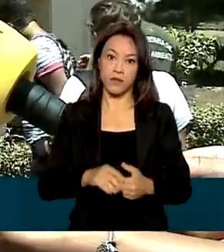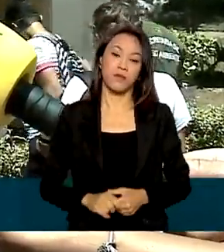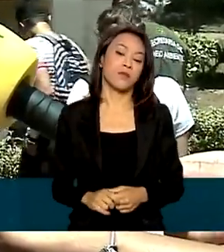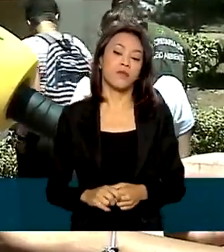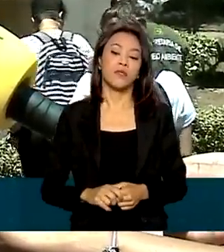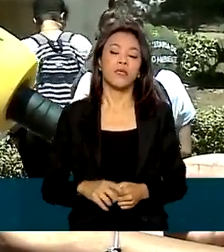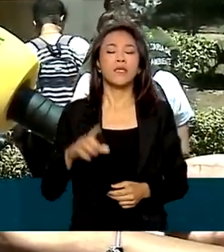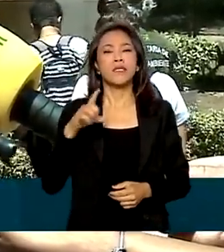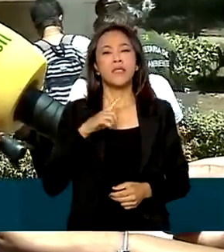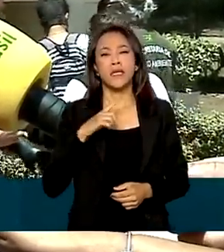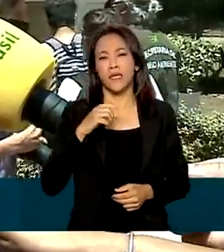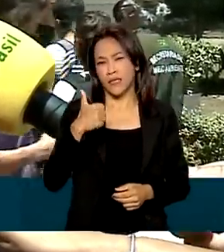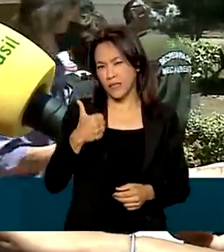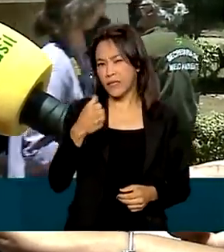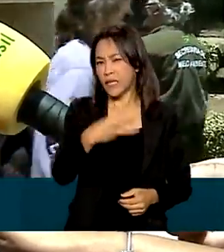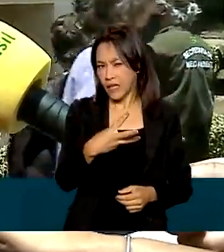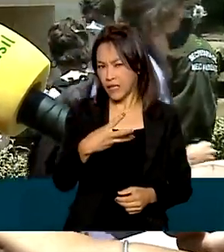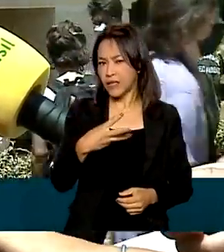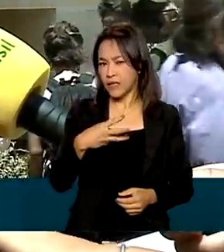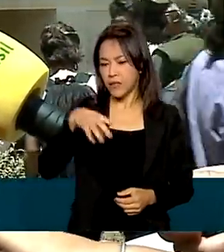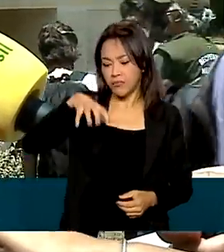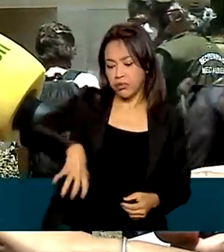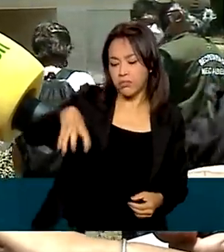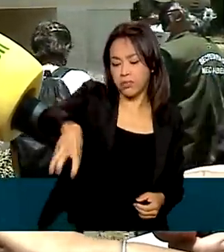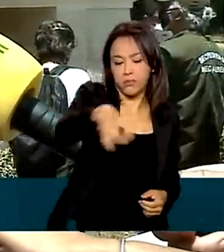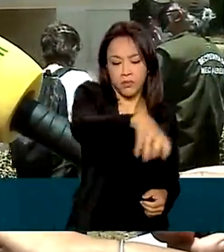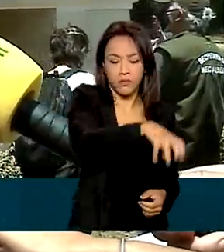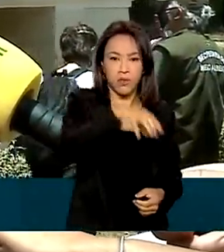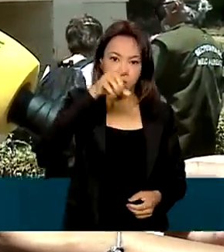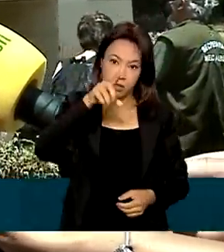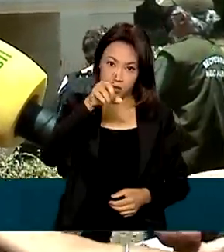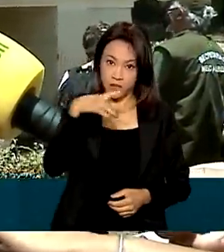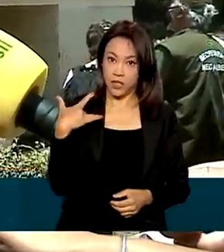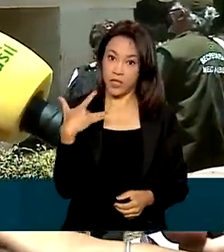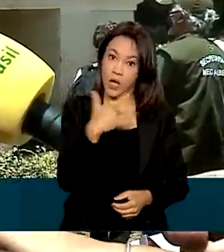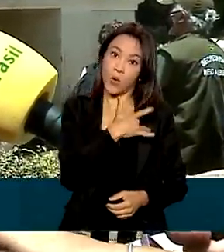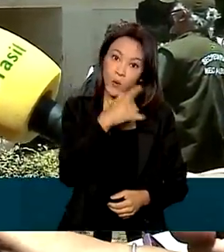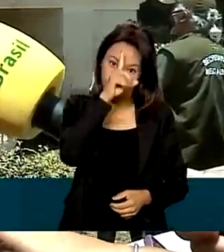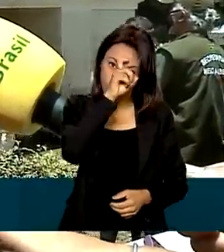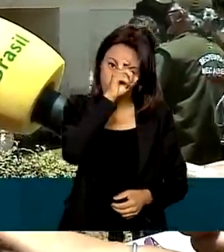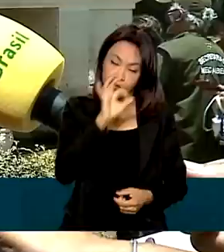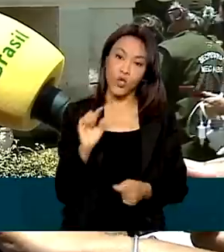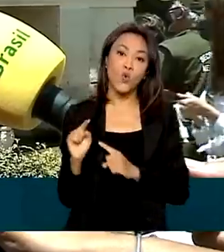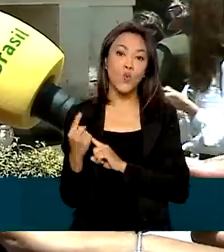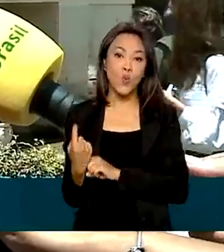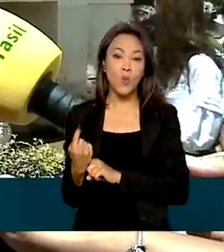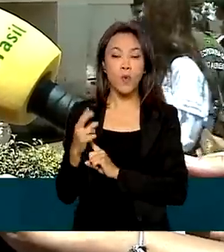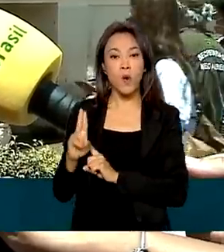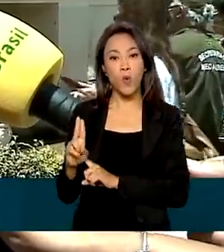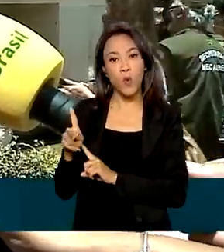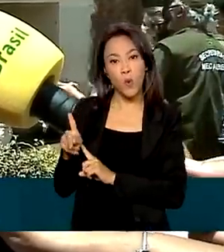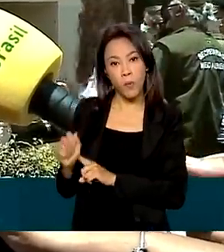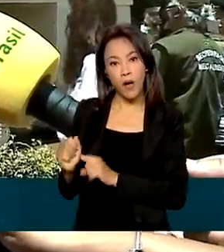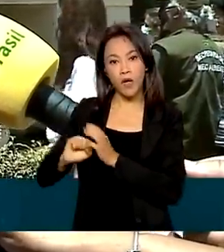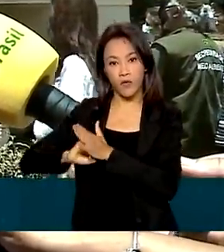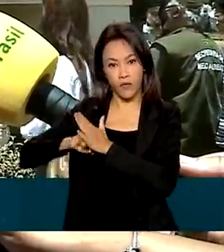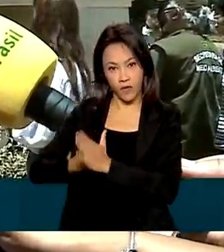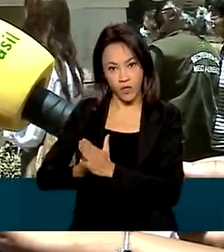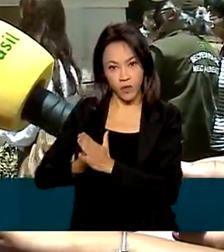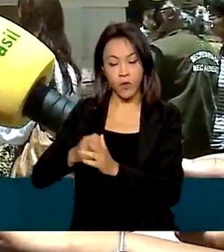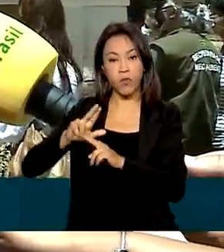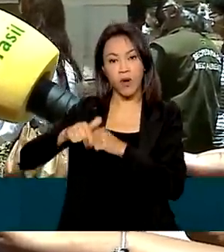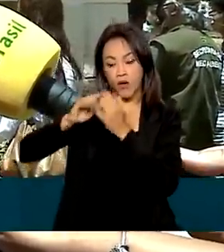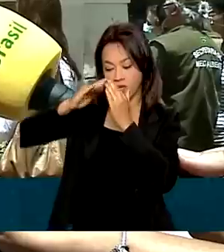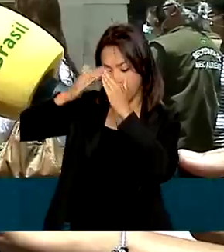de 13 unidades básicas de saúde que têm problemas. Uma UPA que foi desativada em função de um